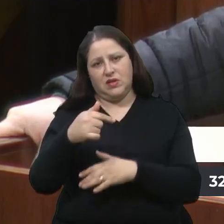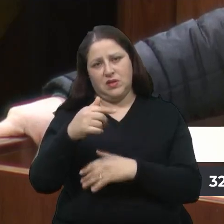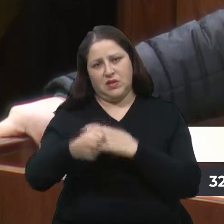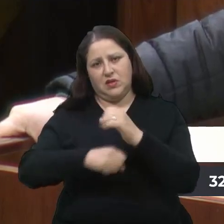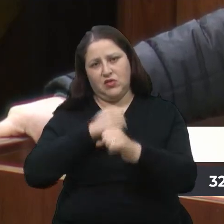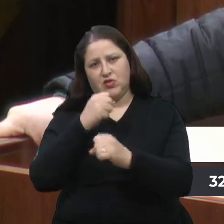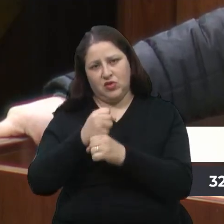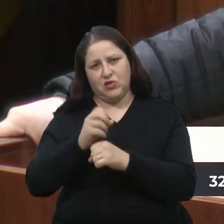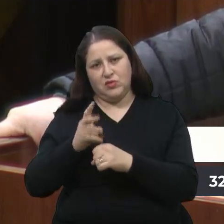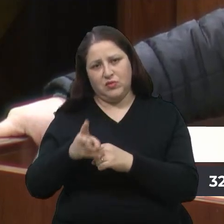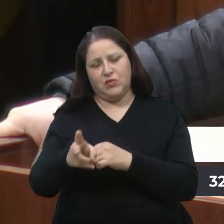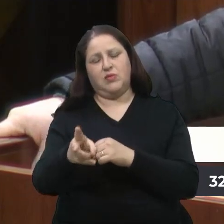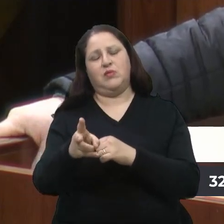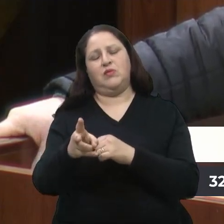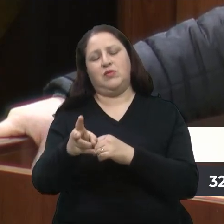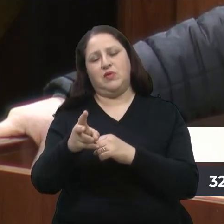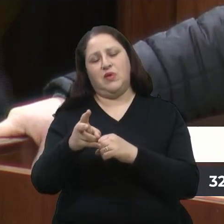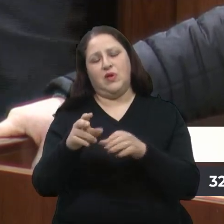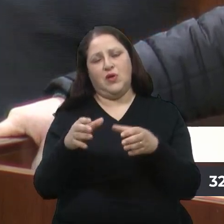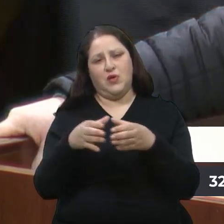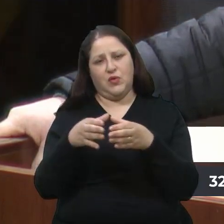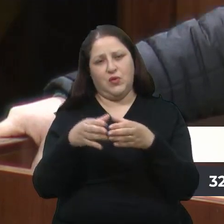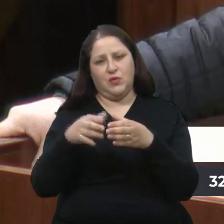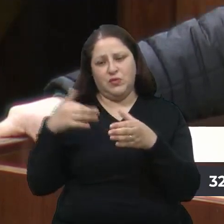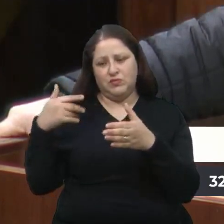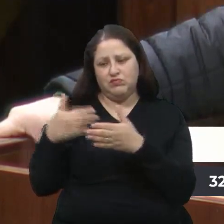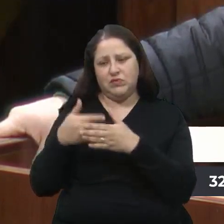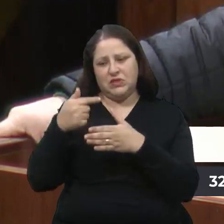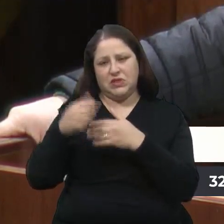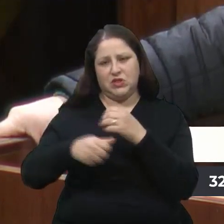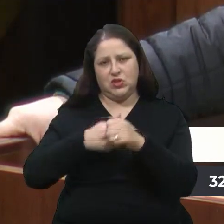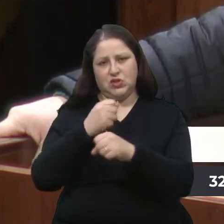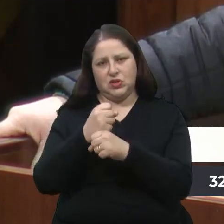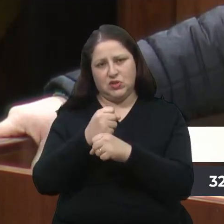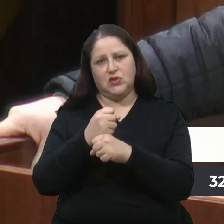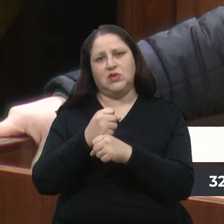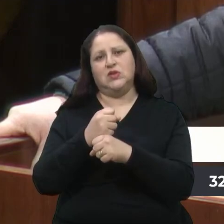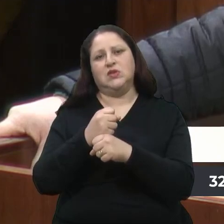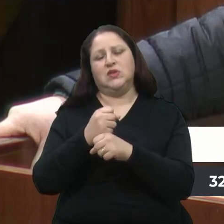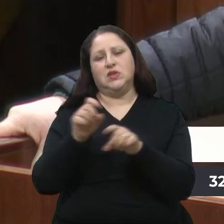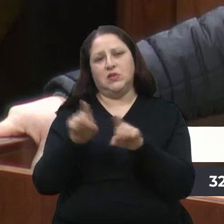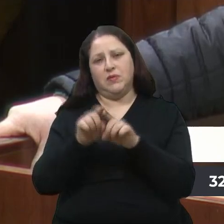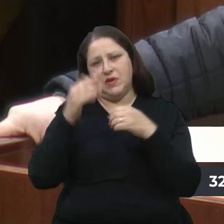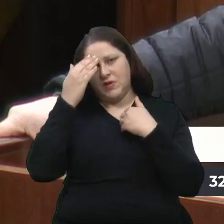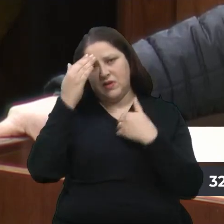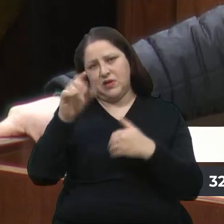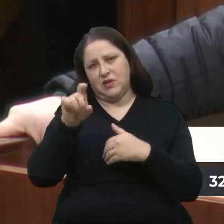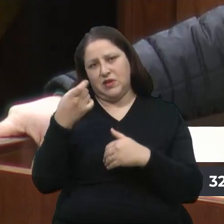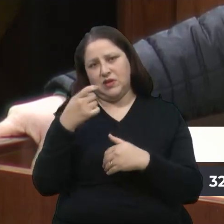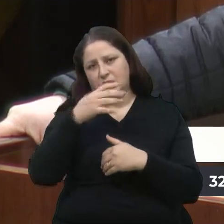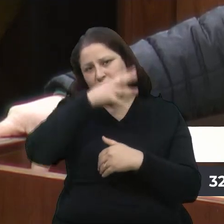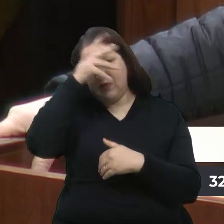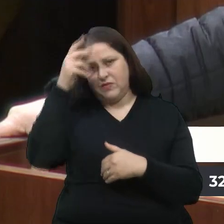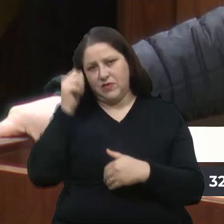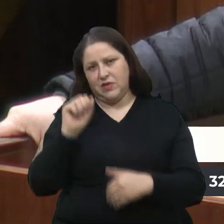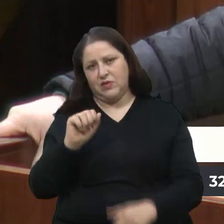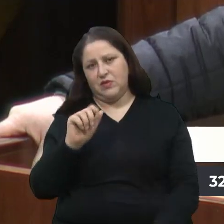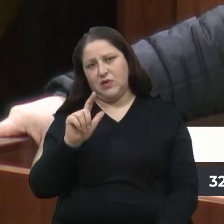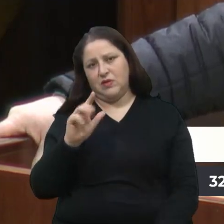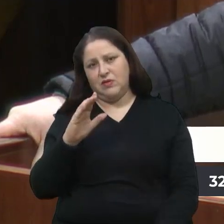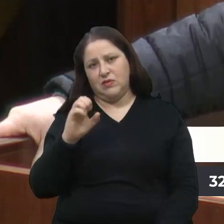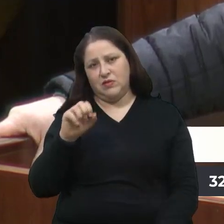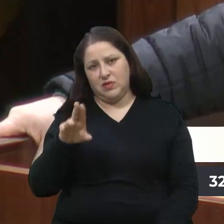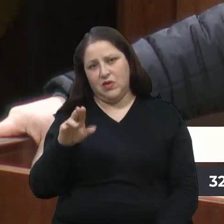vereadores e vereadoras. Agradecer ao ex-prefeito, ao seu Barbosa Velho, que nos ajudou